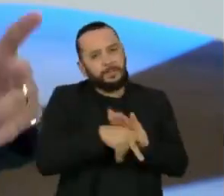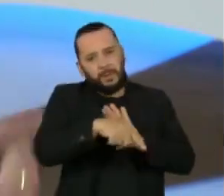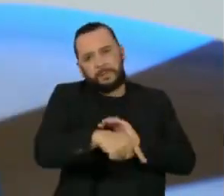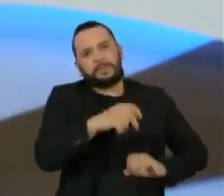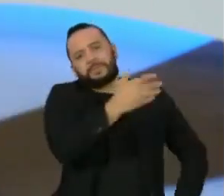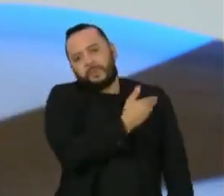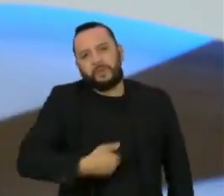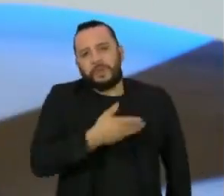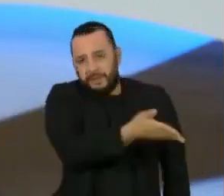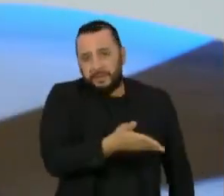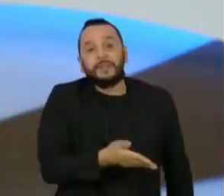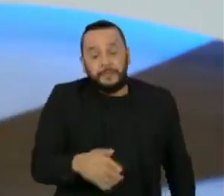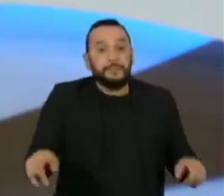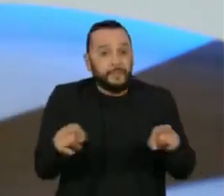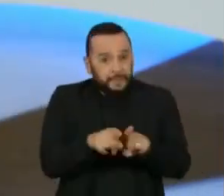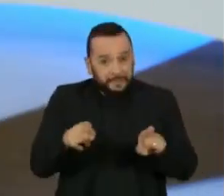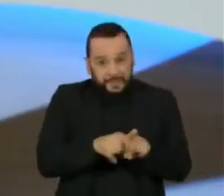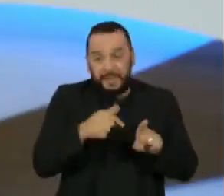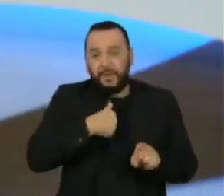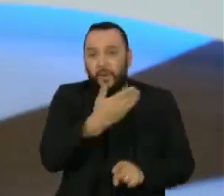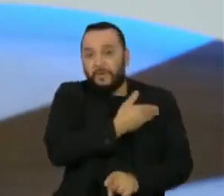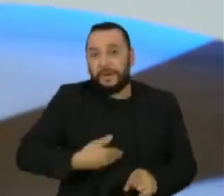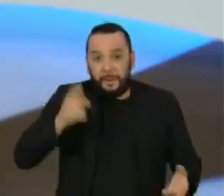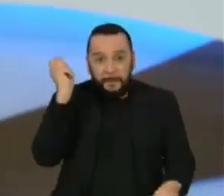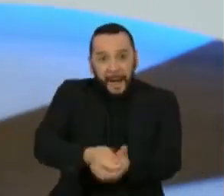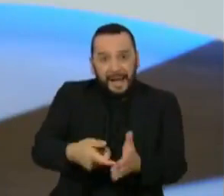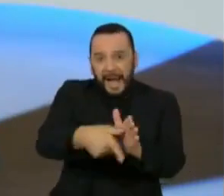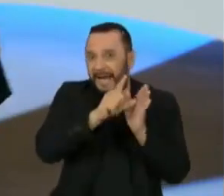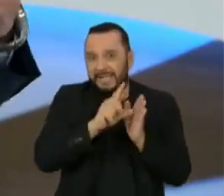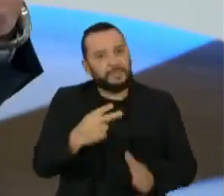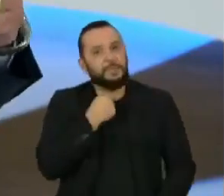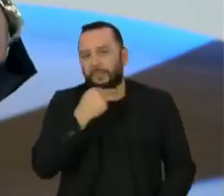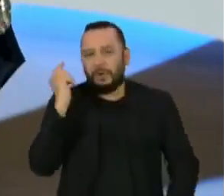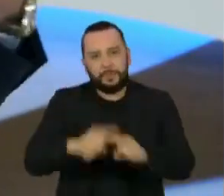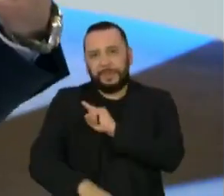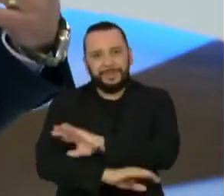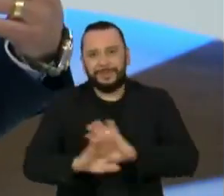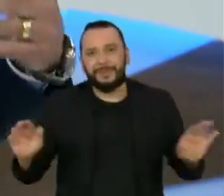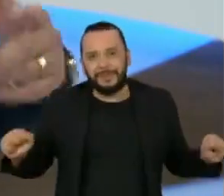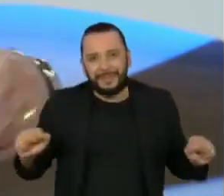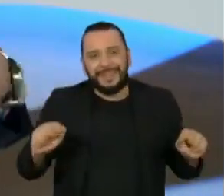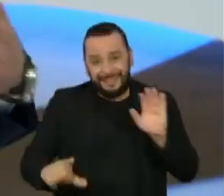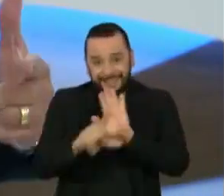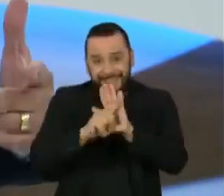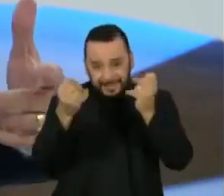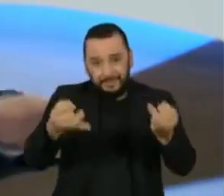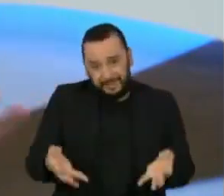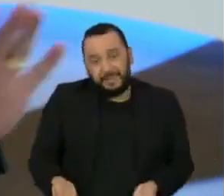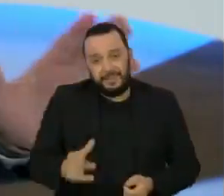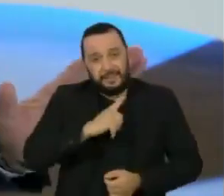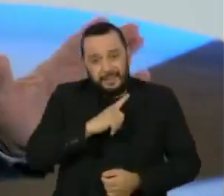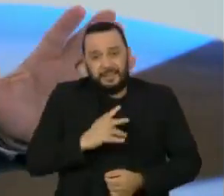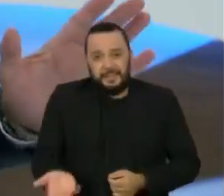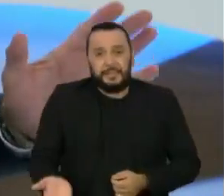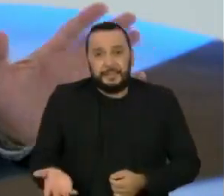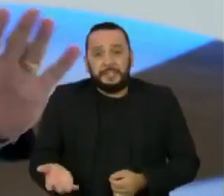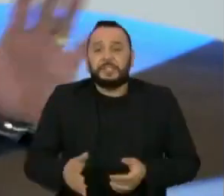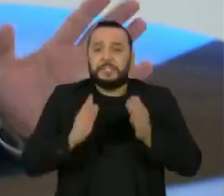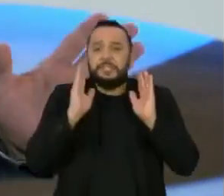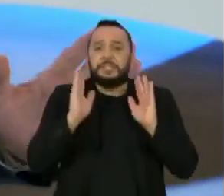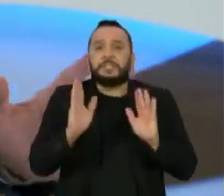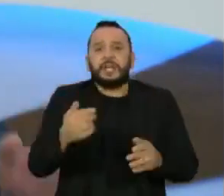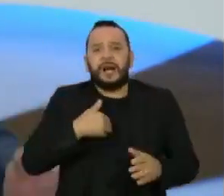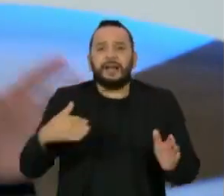vacina que eles tentam defender, que também não está no contrato, mas a técnica diz que aprova, profissional essa, responsável pelo contrato, que não existia